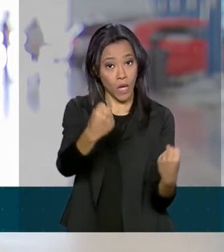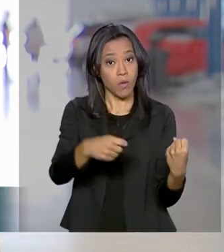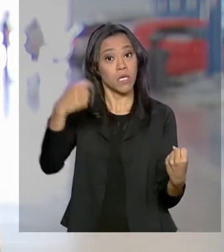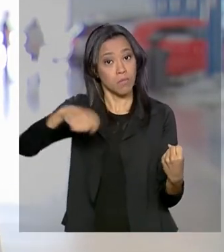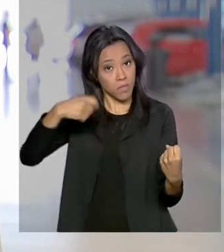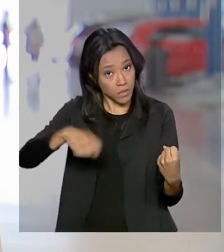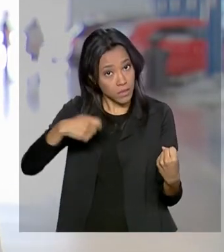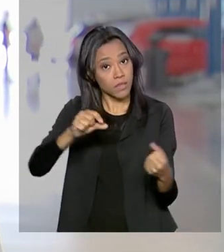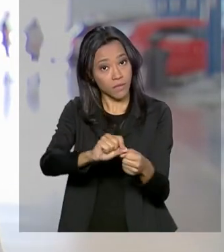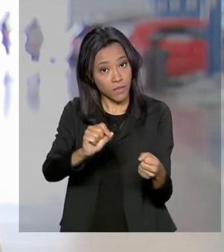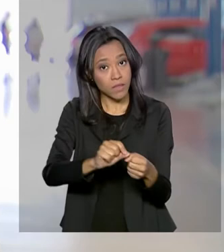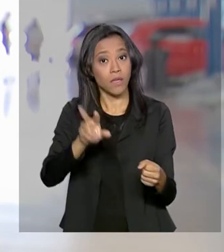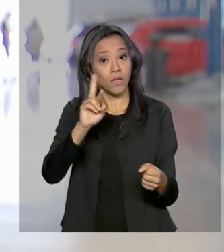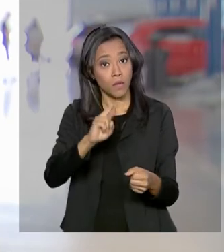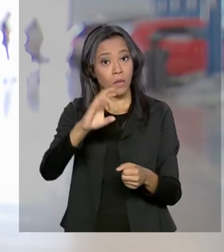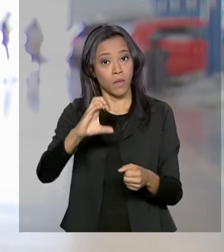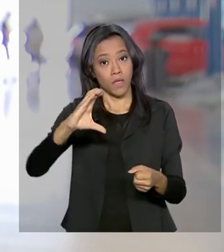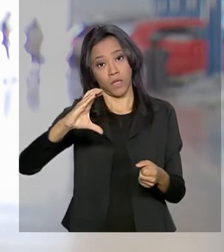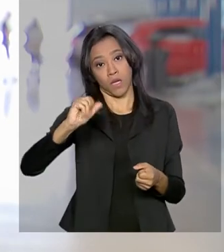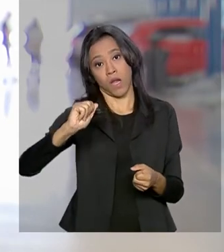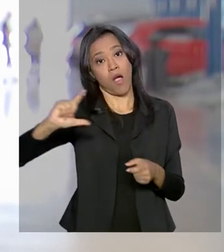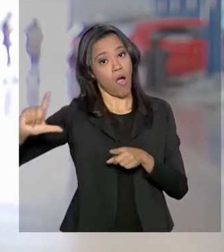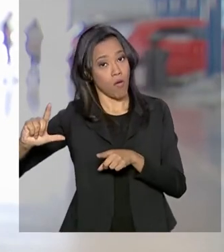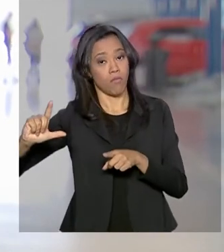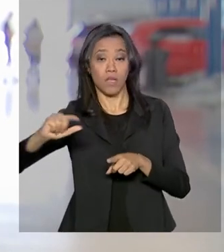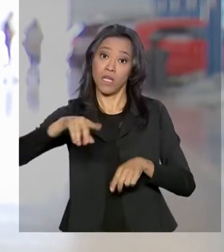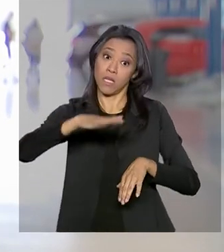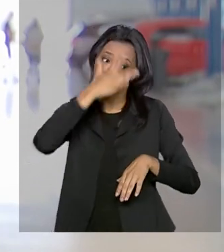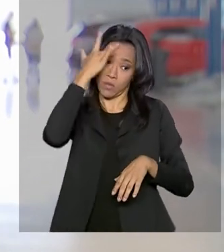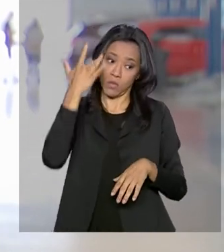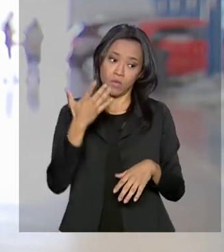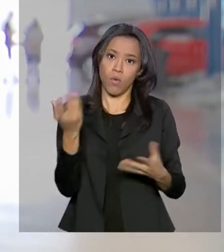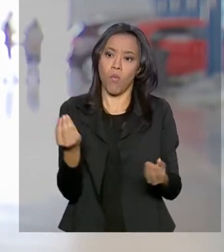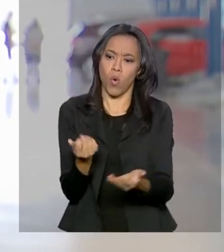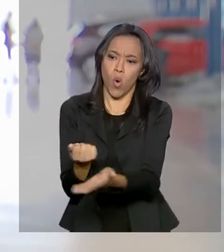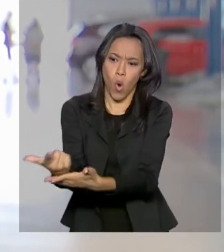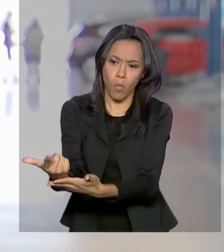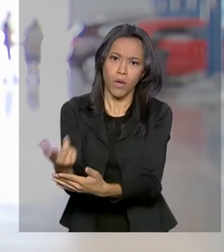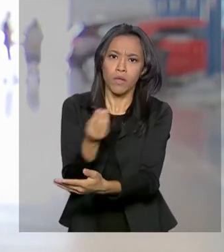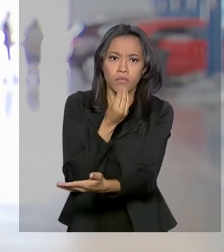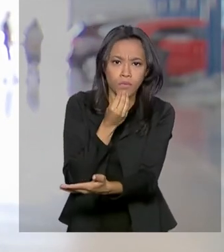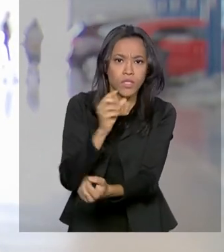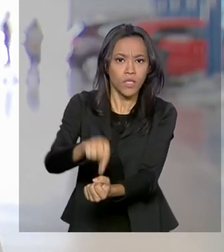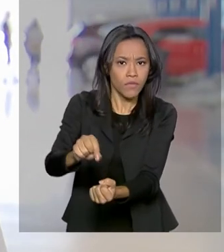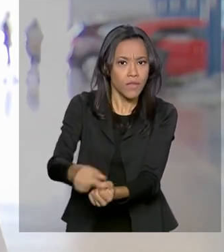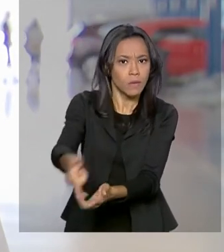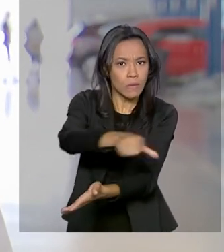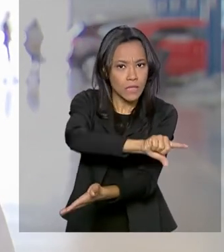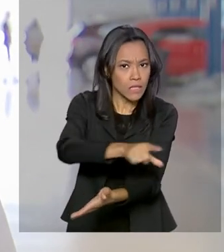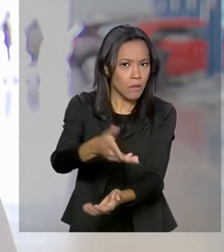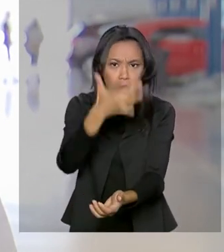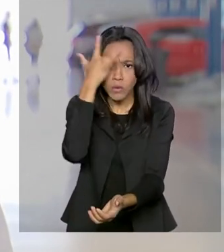o dono anterior não realizou. Então, você vai estar comprando um veículo sabendo que ele tinha que ter feito um recall e ele não realizou.